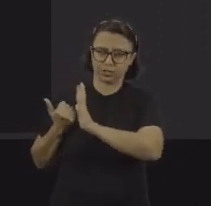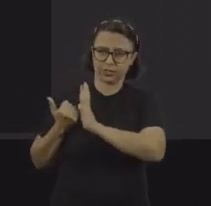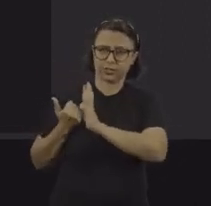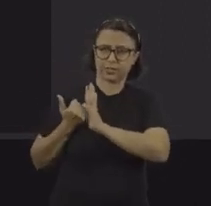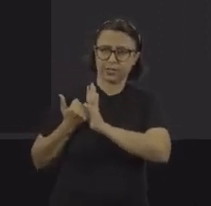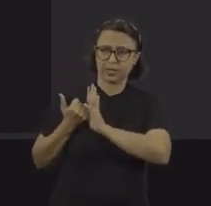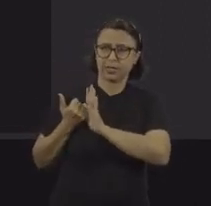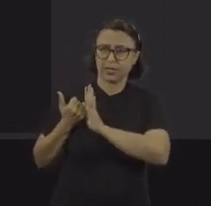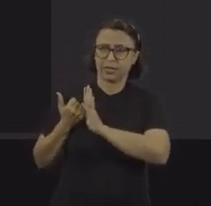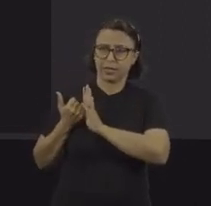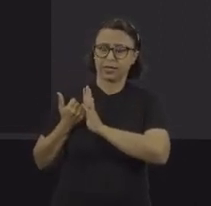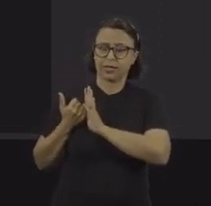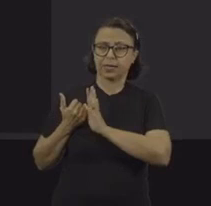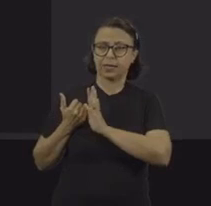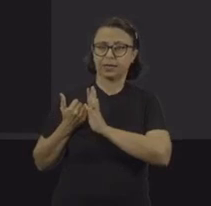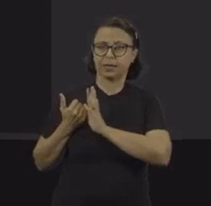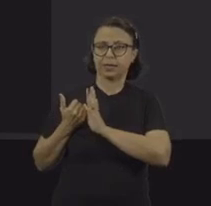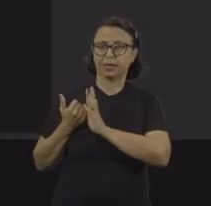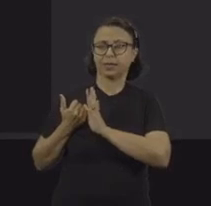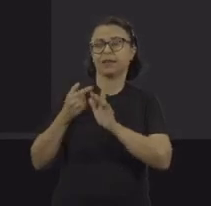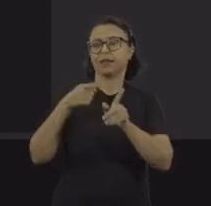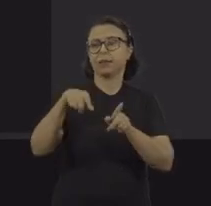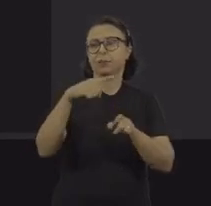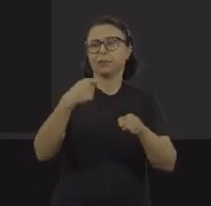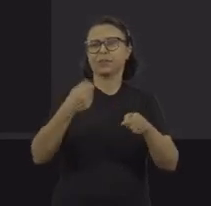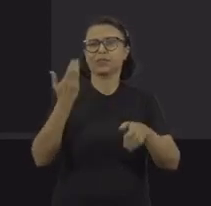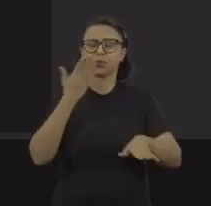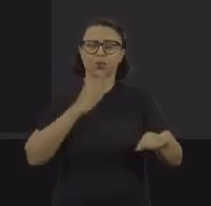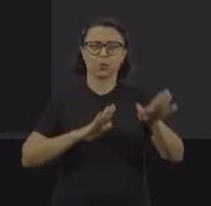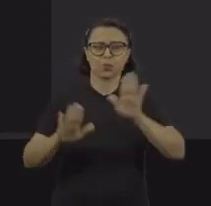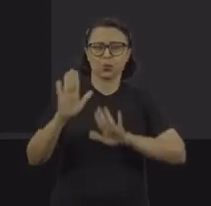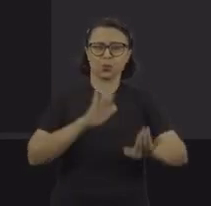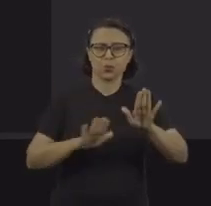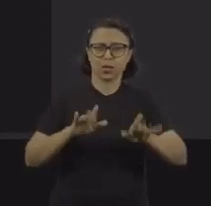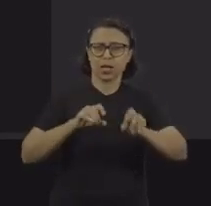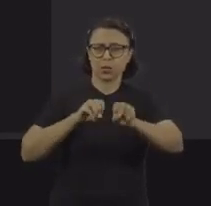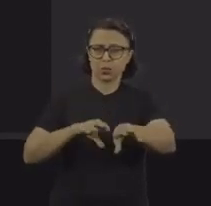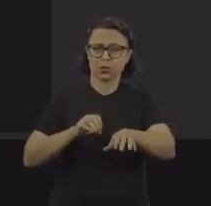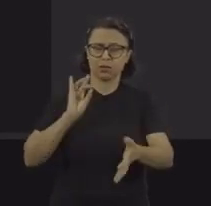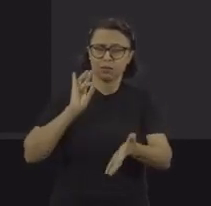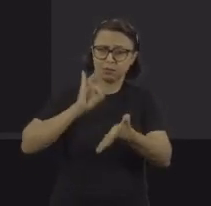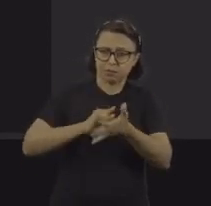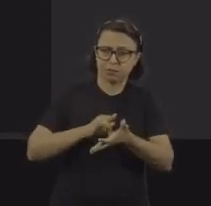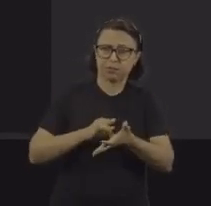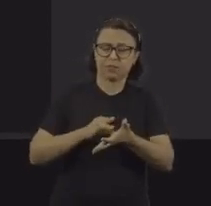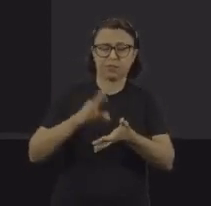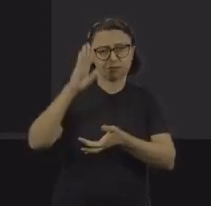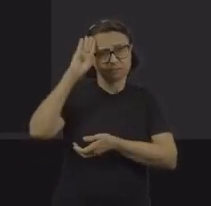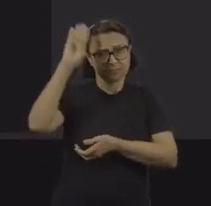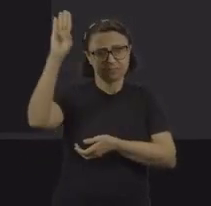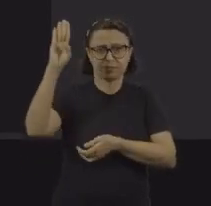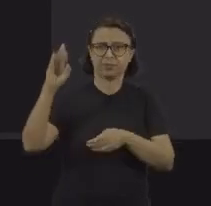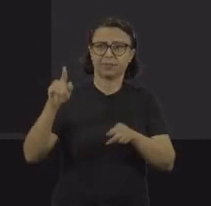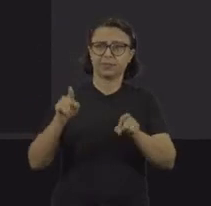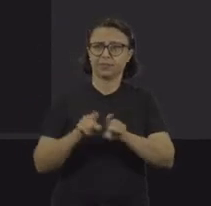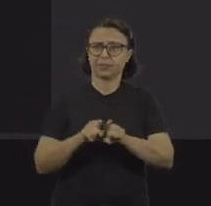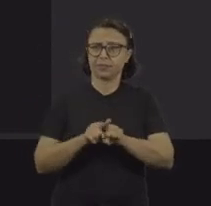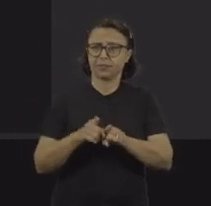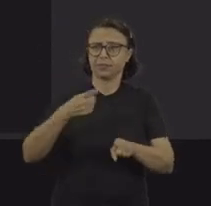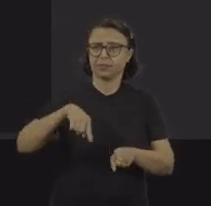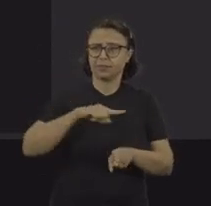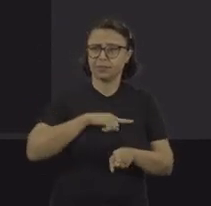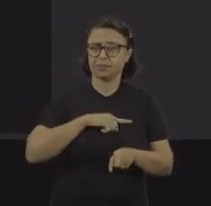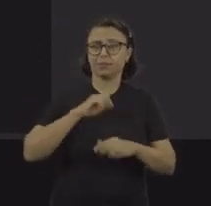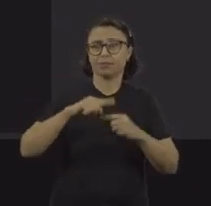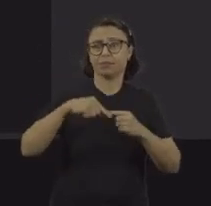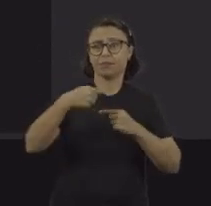e isso tem que ser muito frisado, porque educação é realmente fundamental. E aí, a necessidade de a